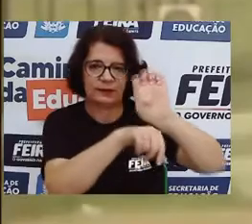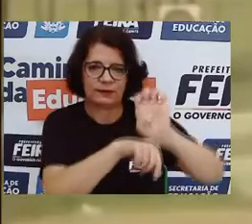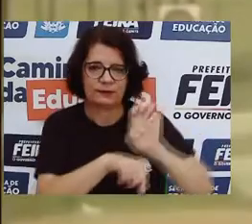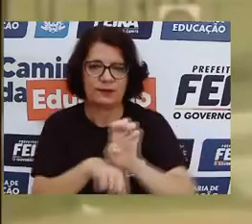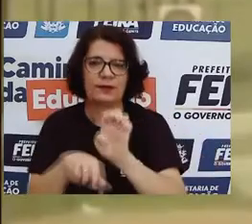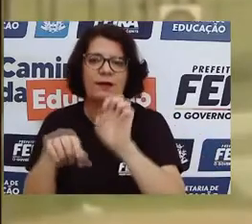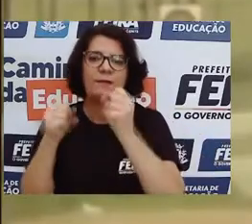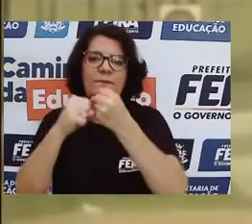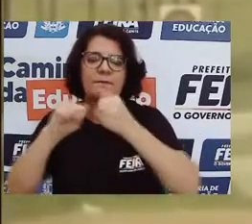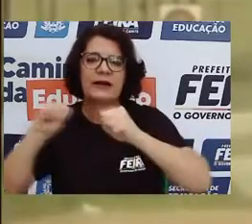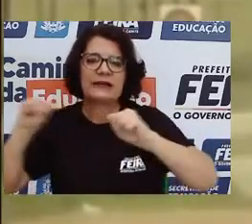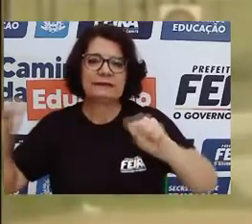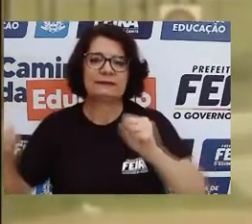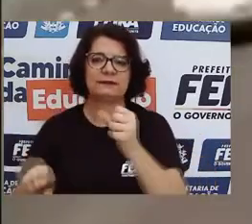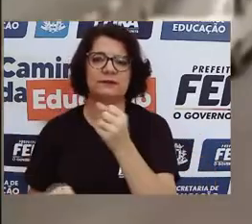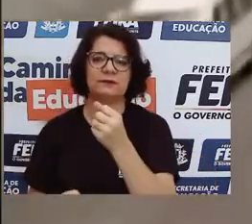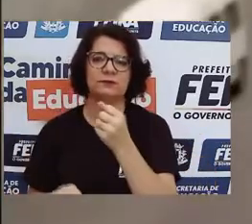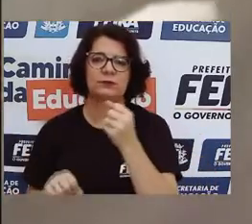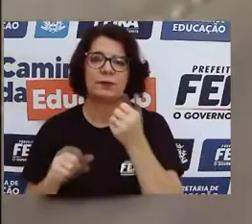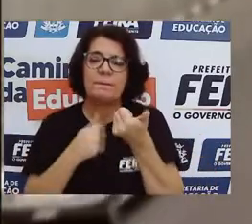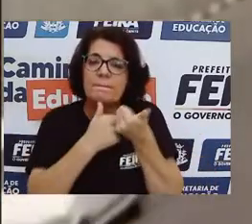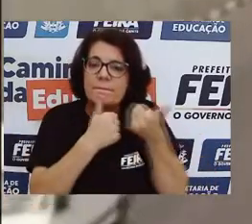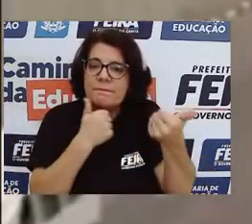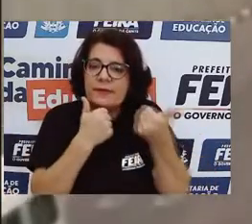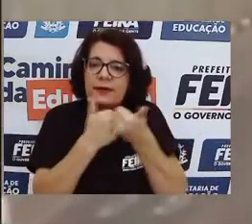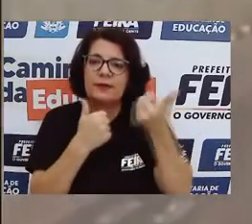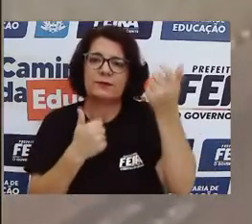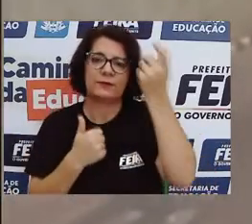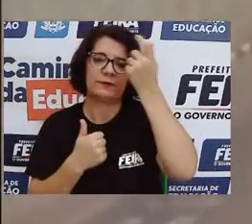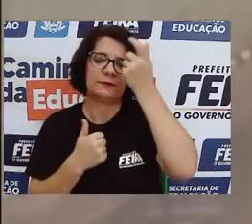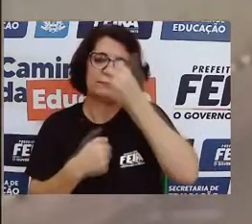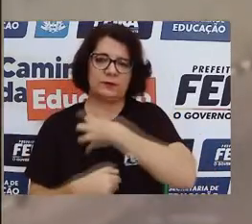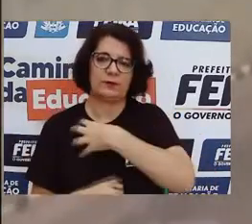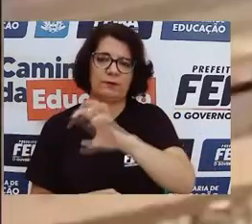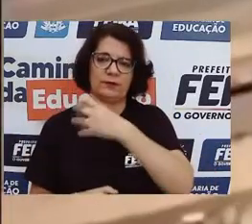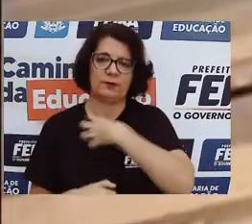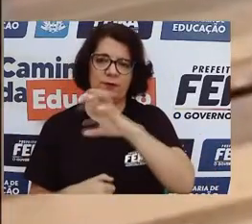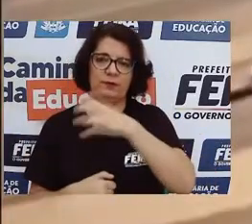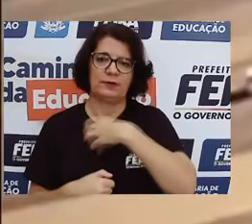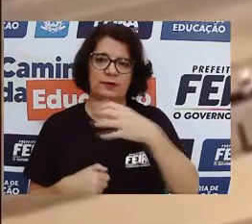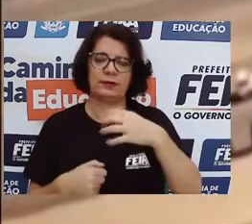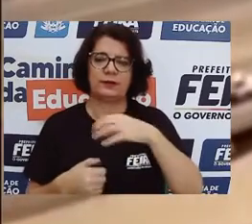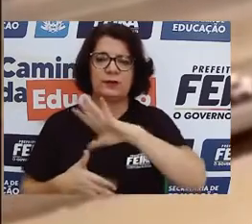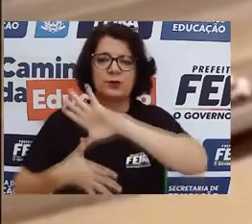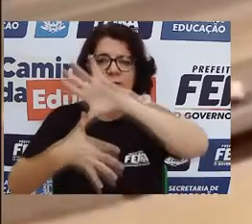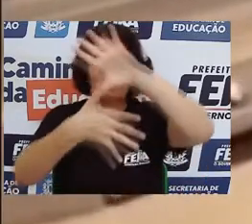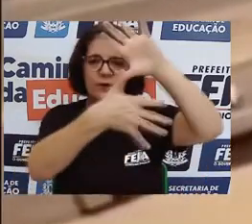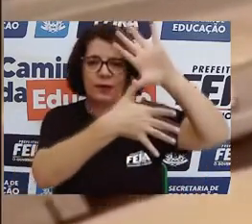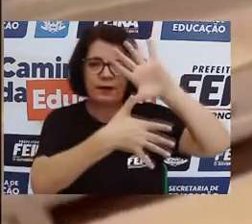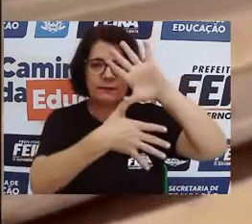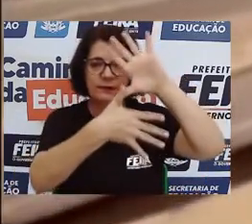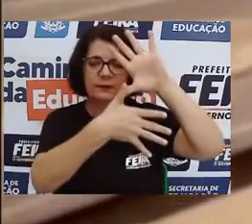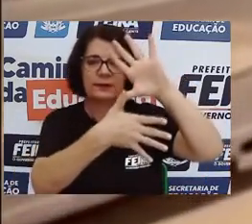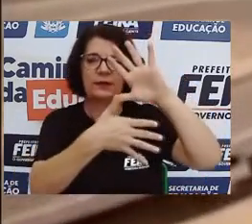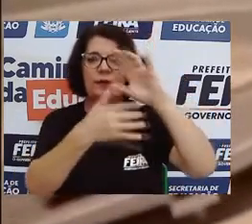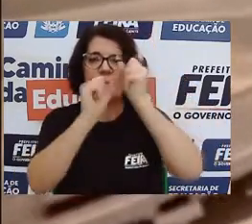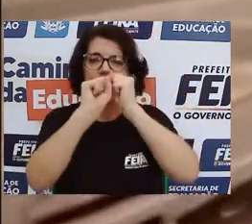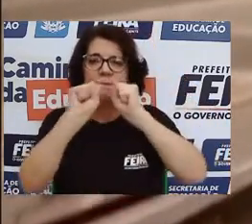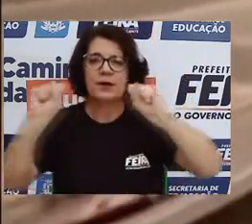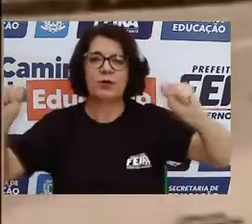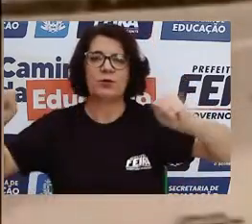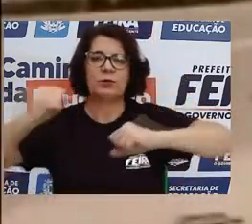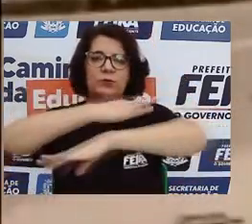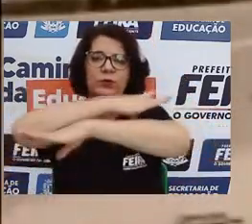de 100 quilômetros da capital do estado, tem estratégica localização geográfica, um dos maiores entrongamentos